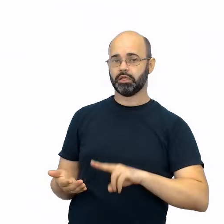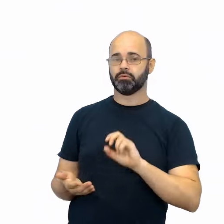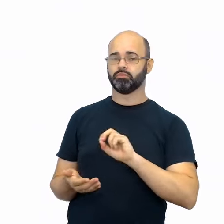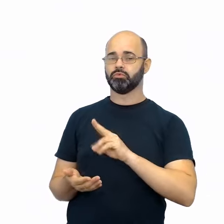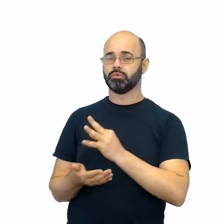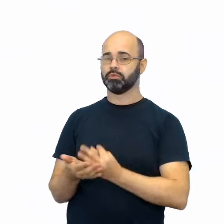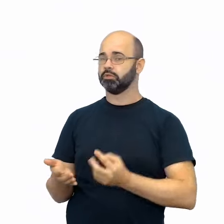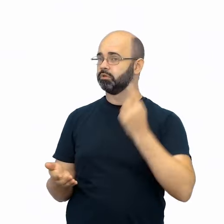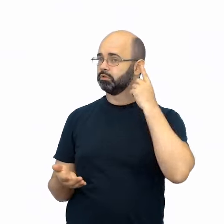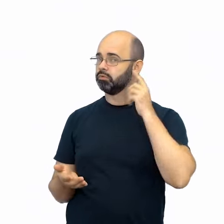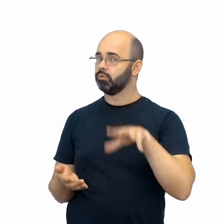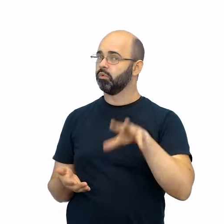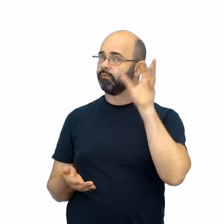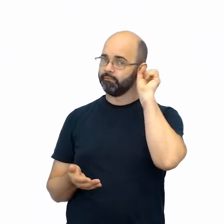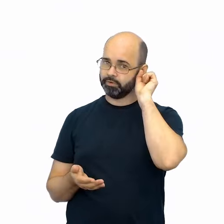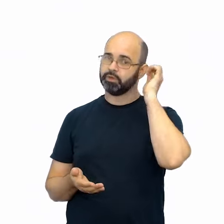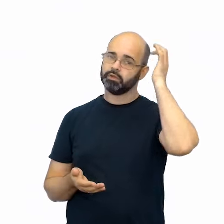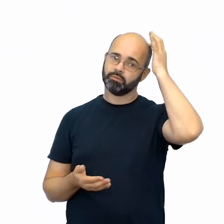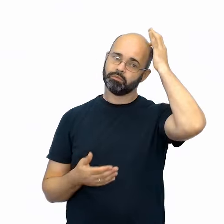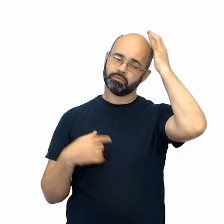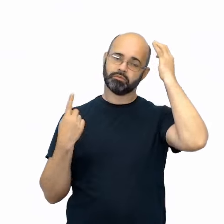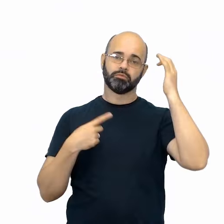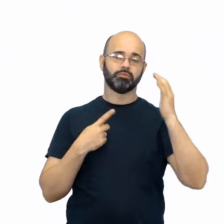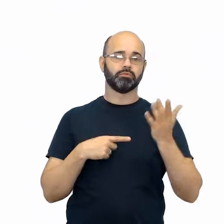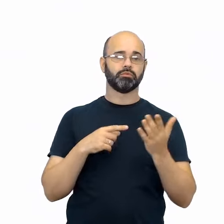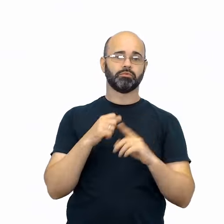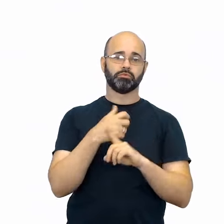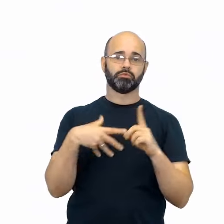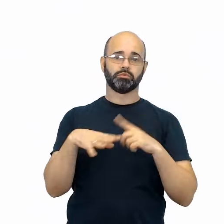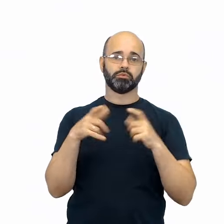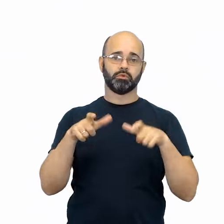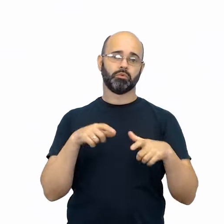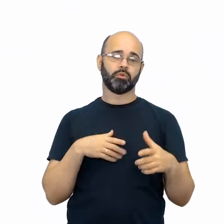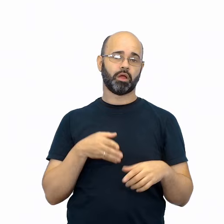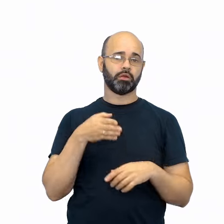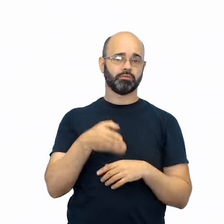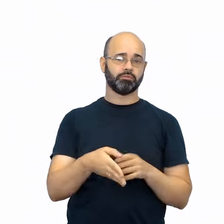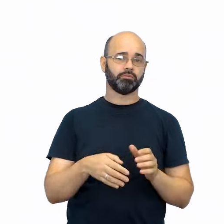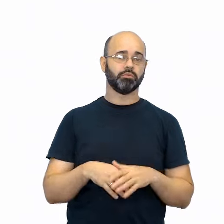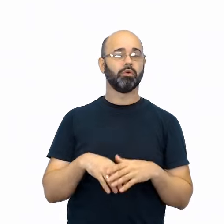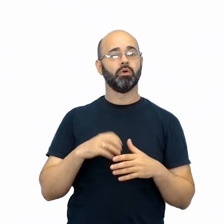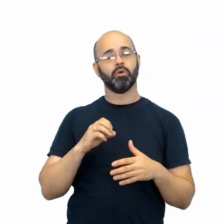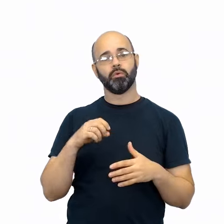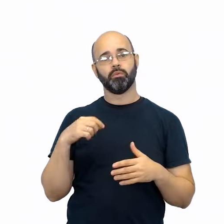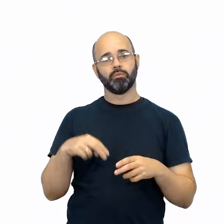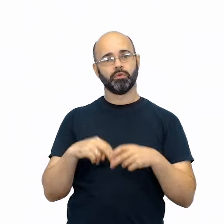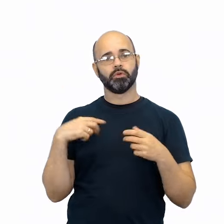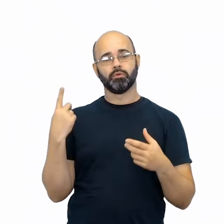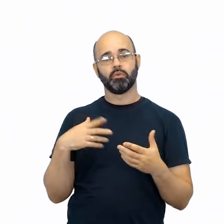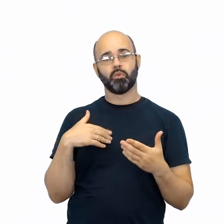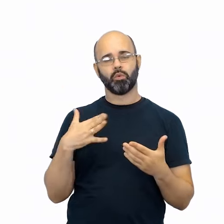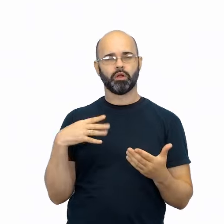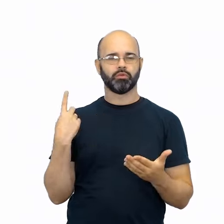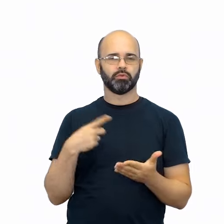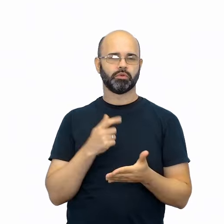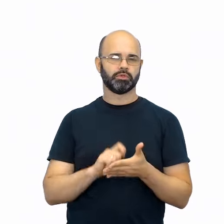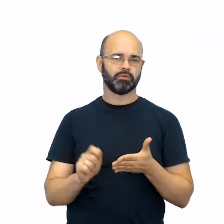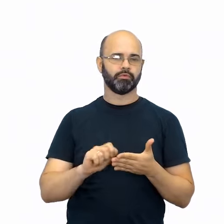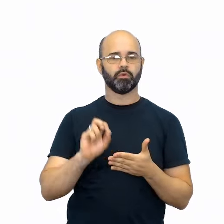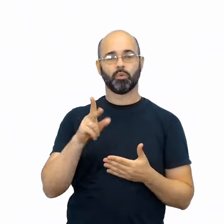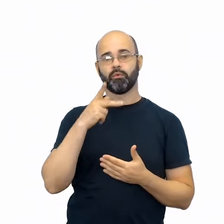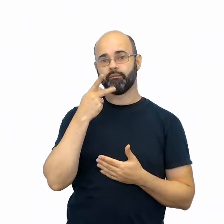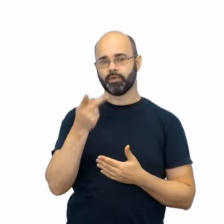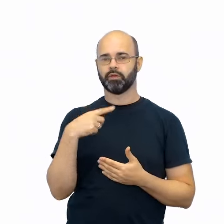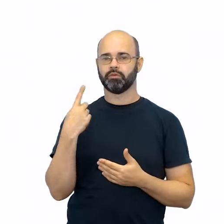fazemos de um dado lugar social. Por isso, quando escrevemos ou falamos, precisamos pensar no lugar